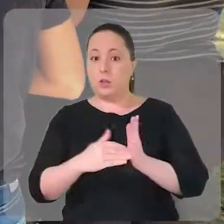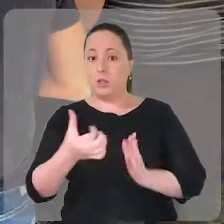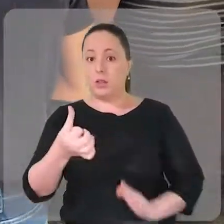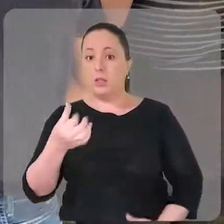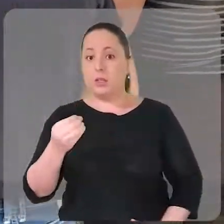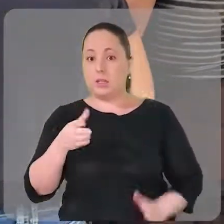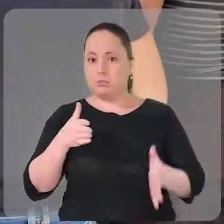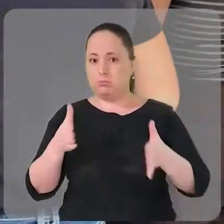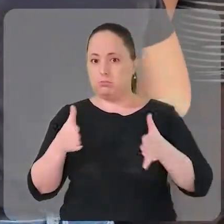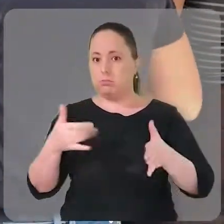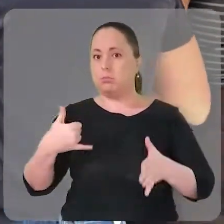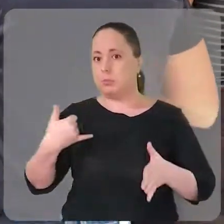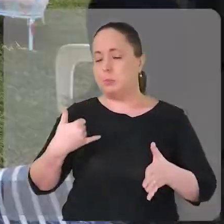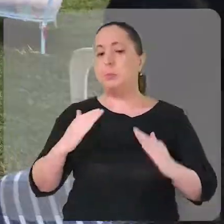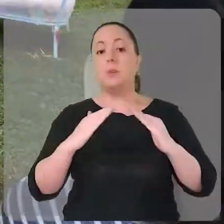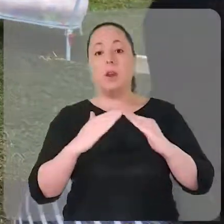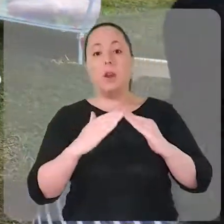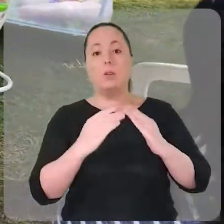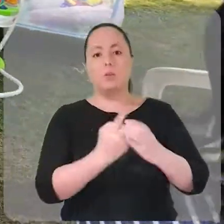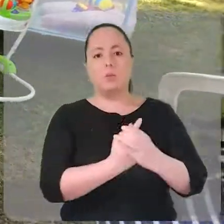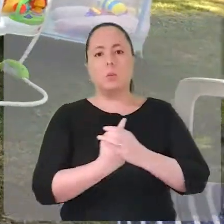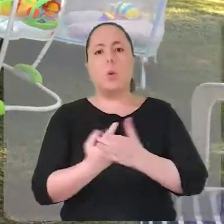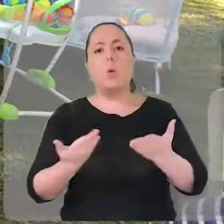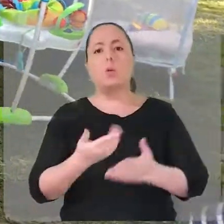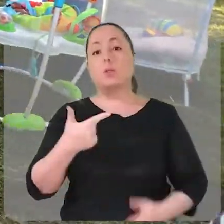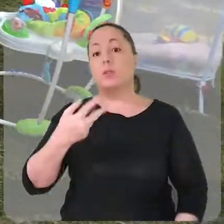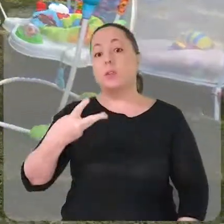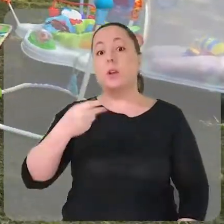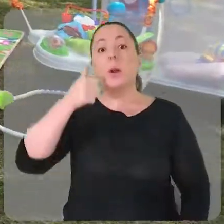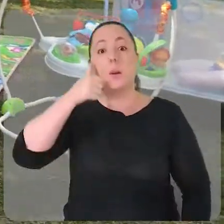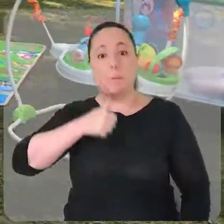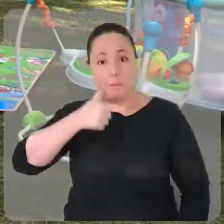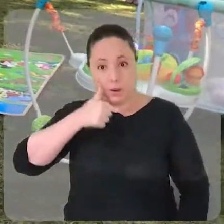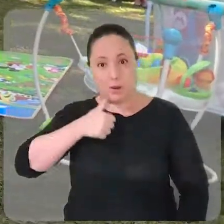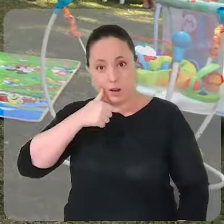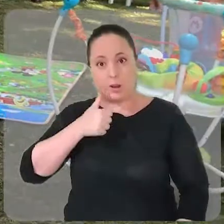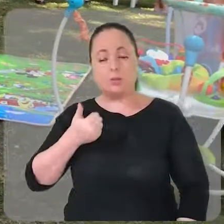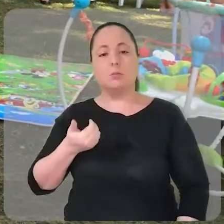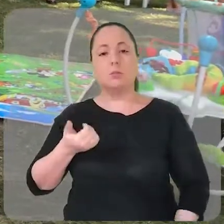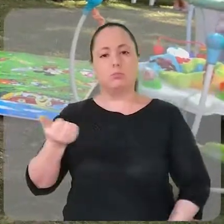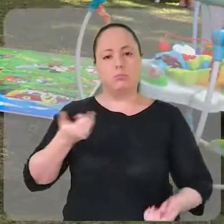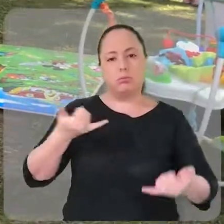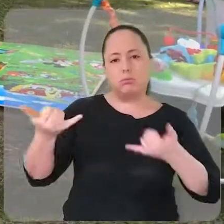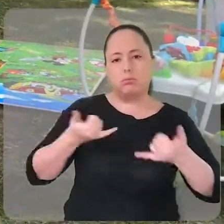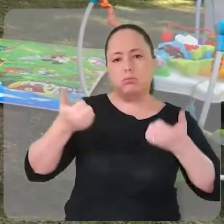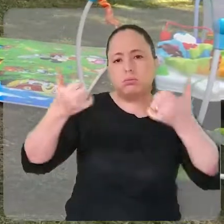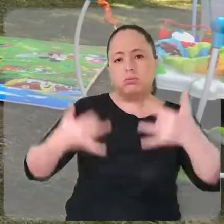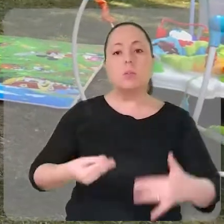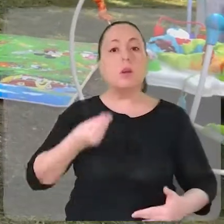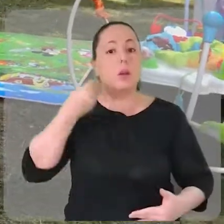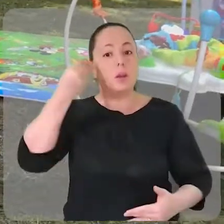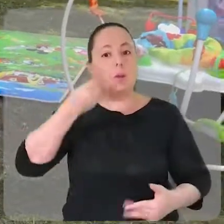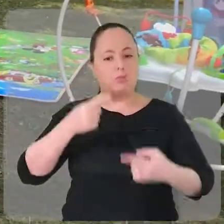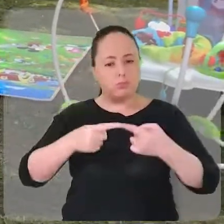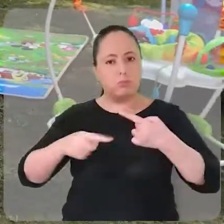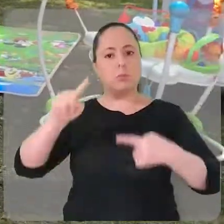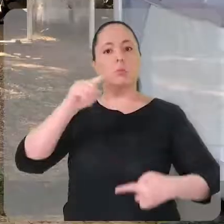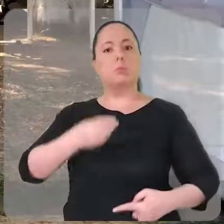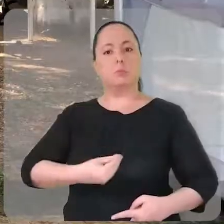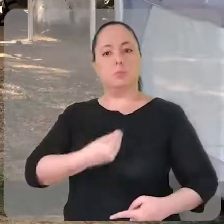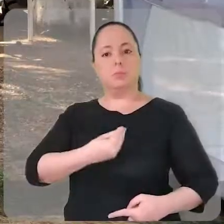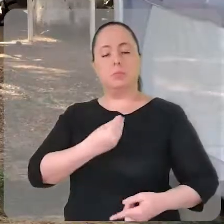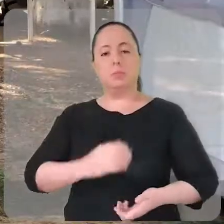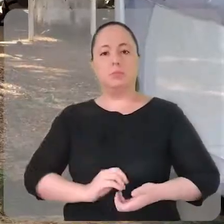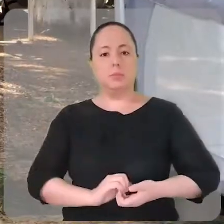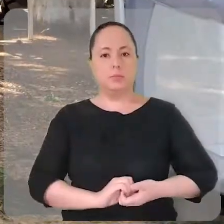18 e 60 anos. A casa abriga atualmente 23 mulheres que contaram suas experiências de superação.